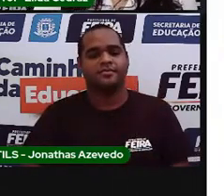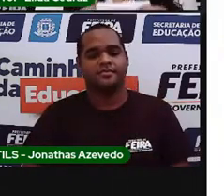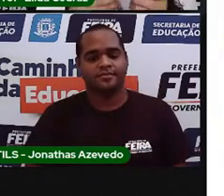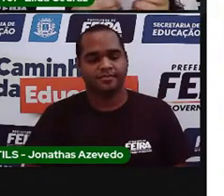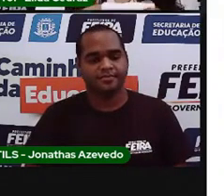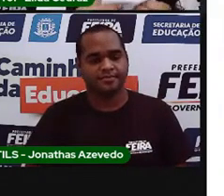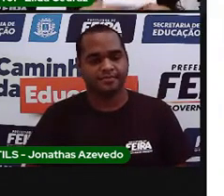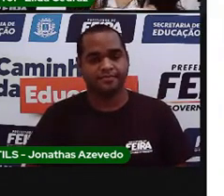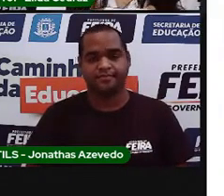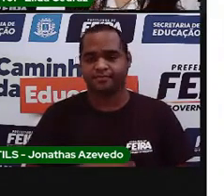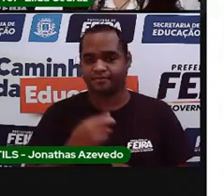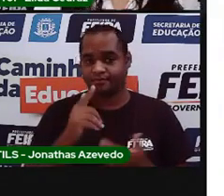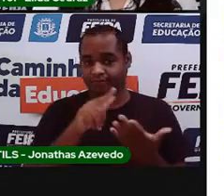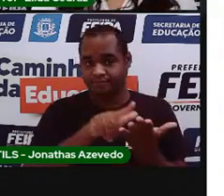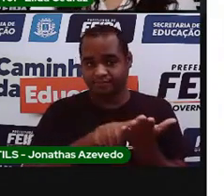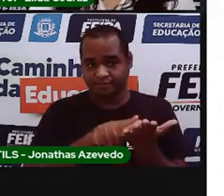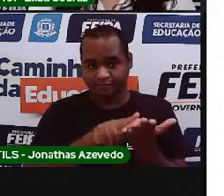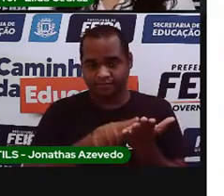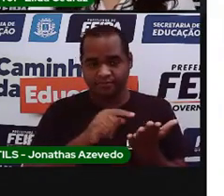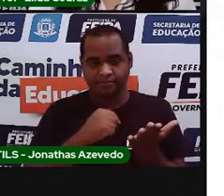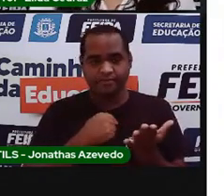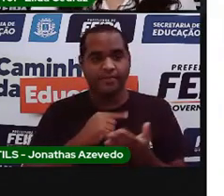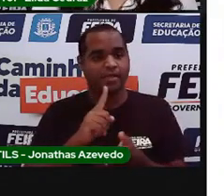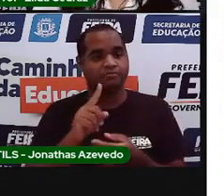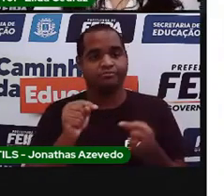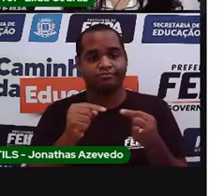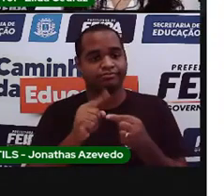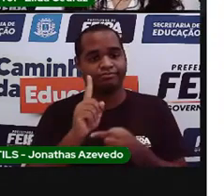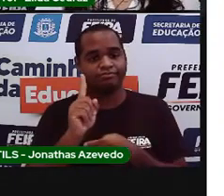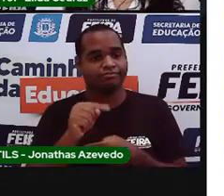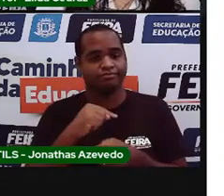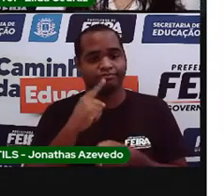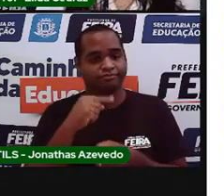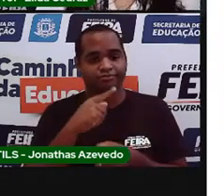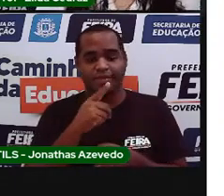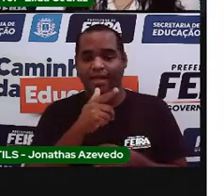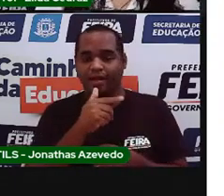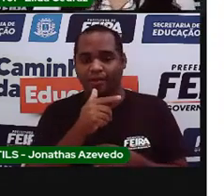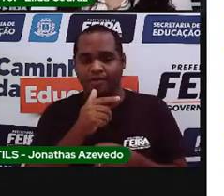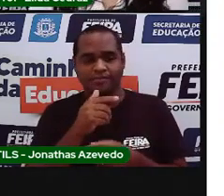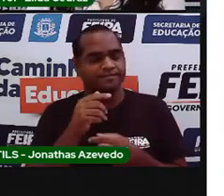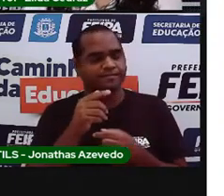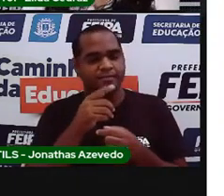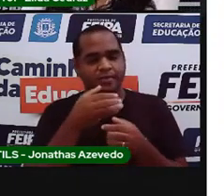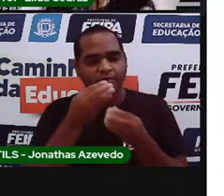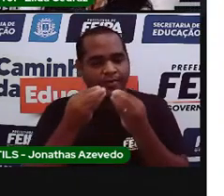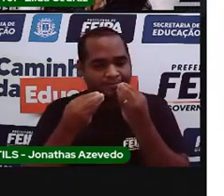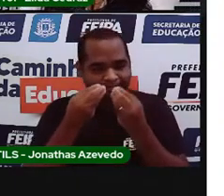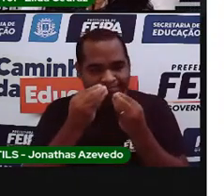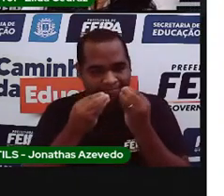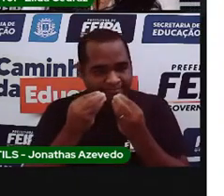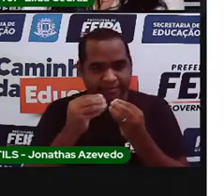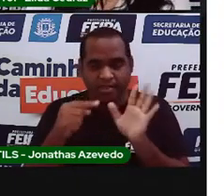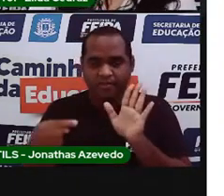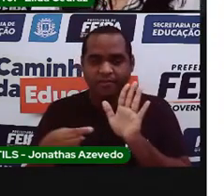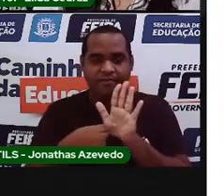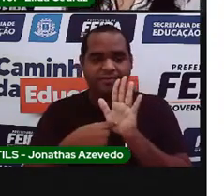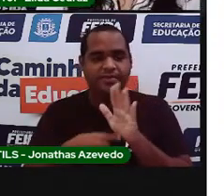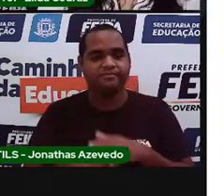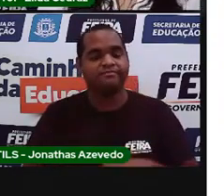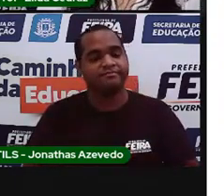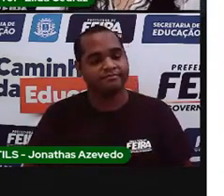Este papel não serve para limpar a boca. Ponto final.